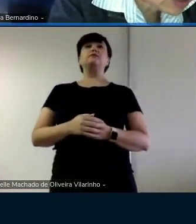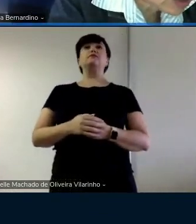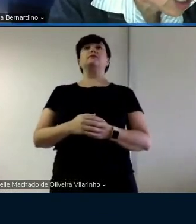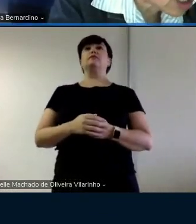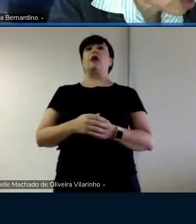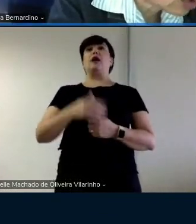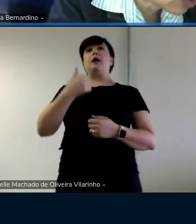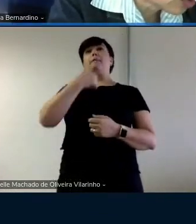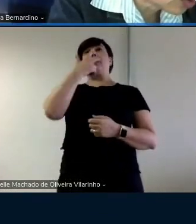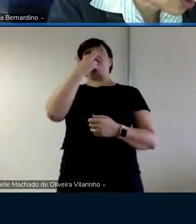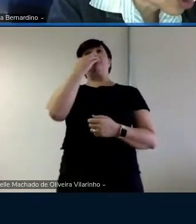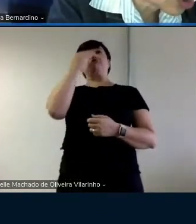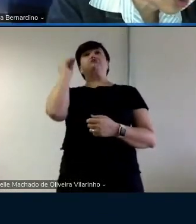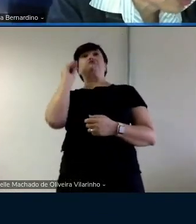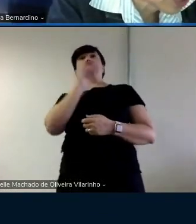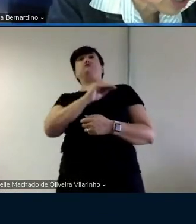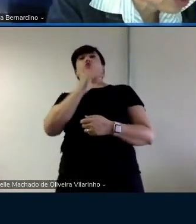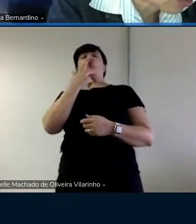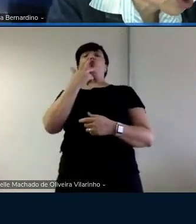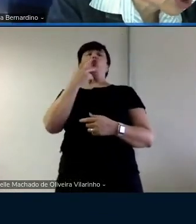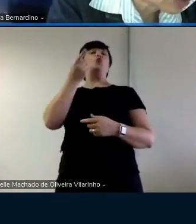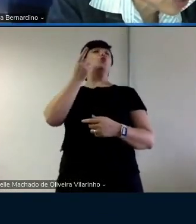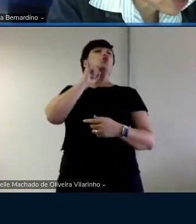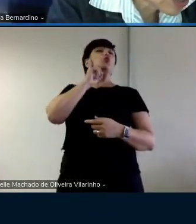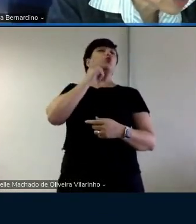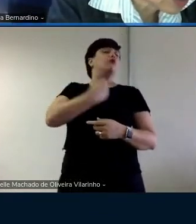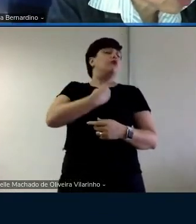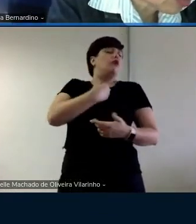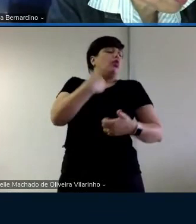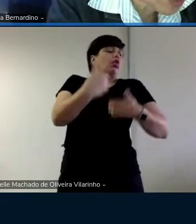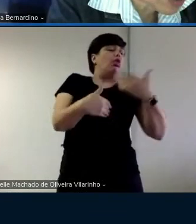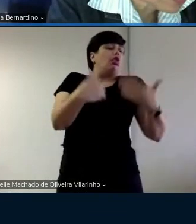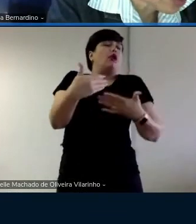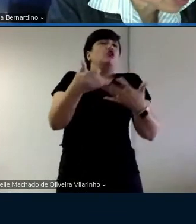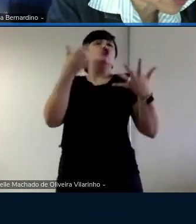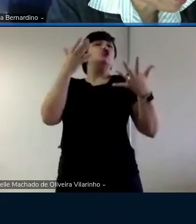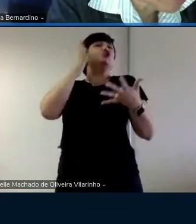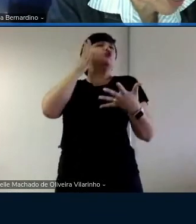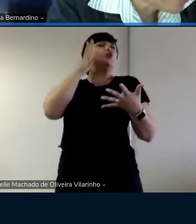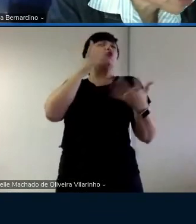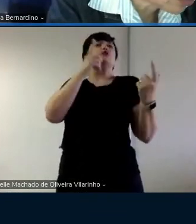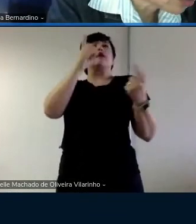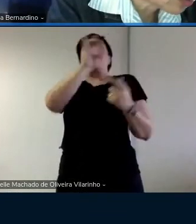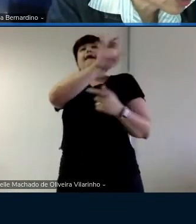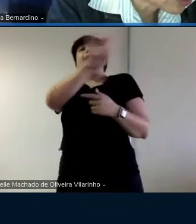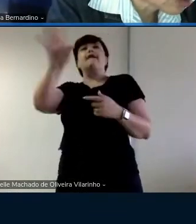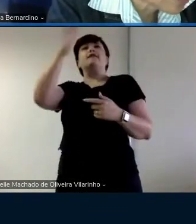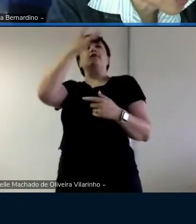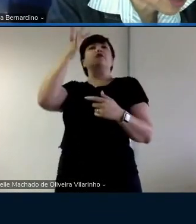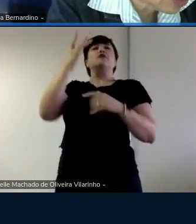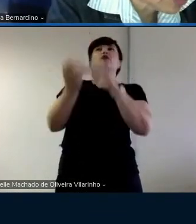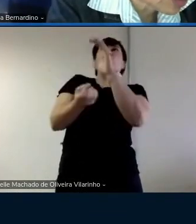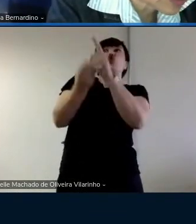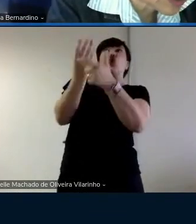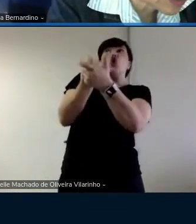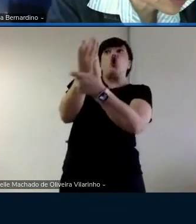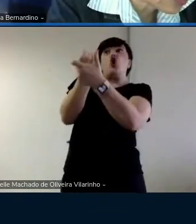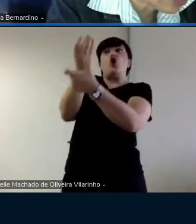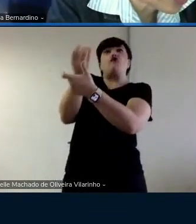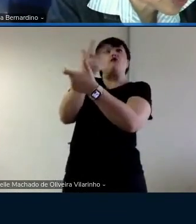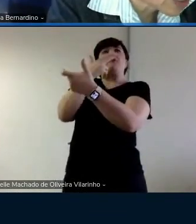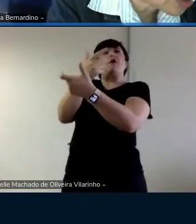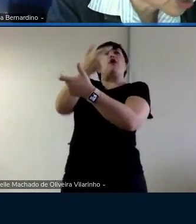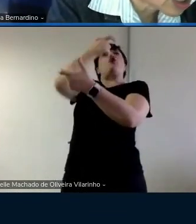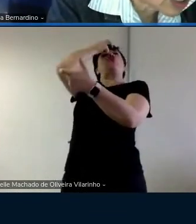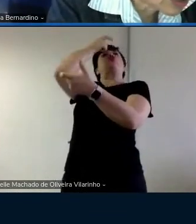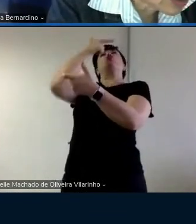-se que no discurso cotidiano, cada um compreende e produza palavras construídas novas sem nenhuma consciência